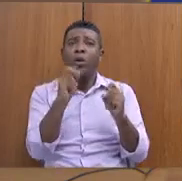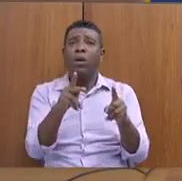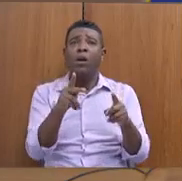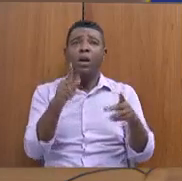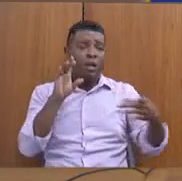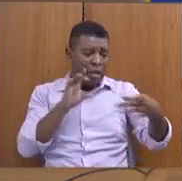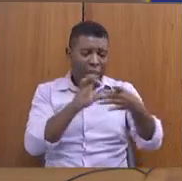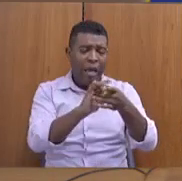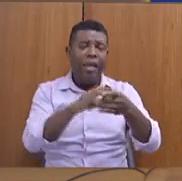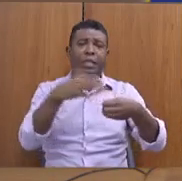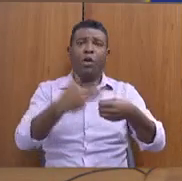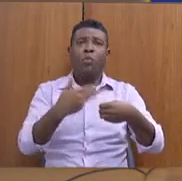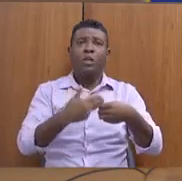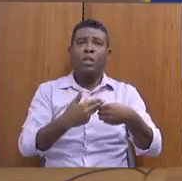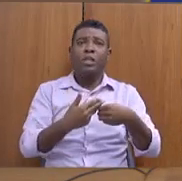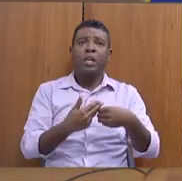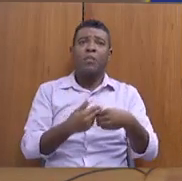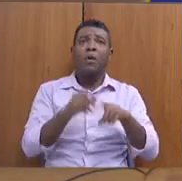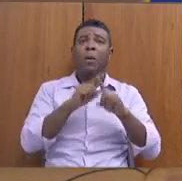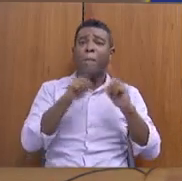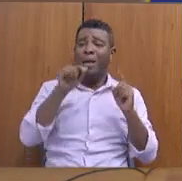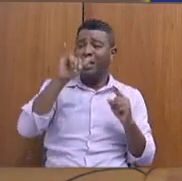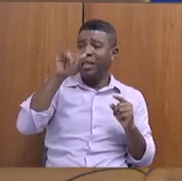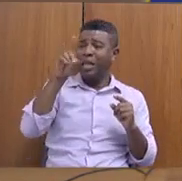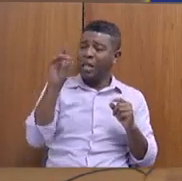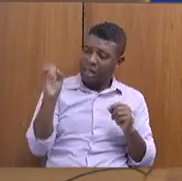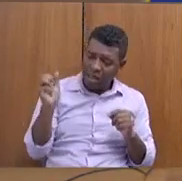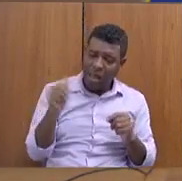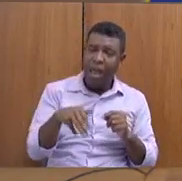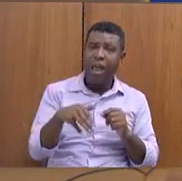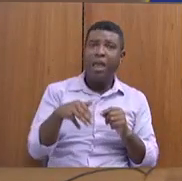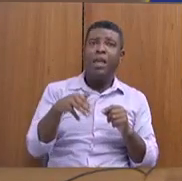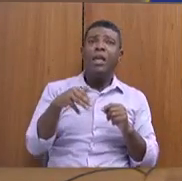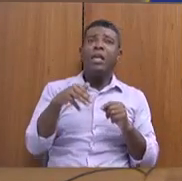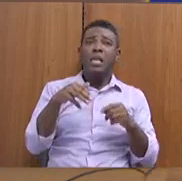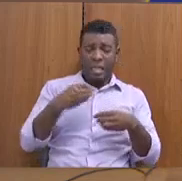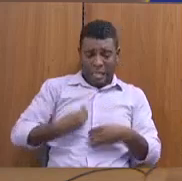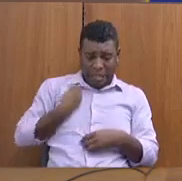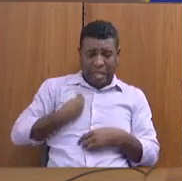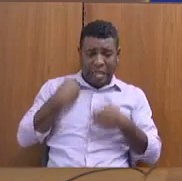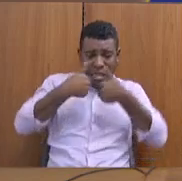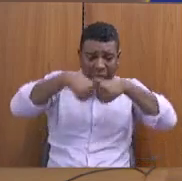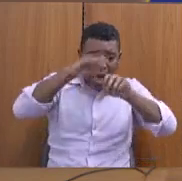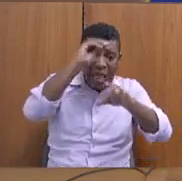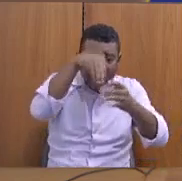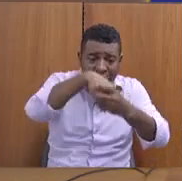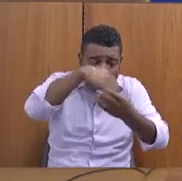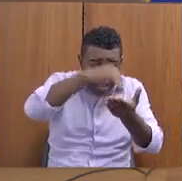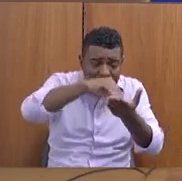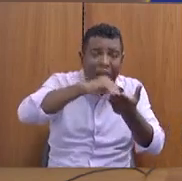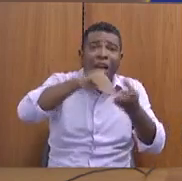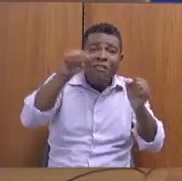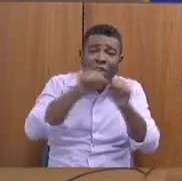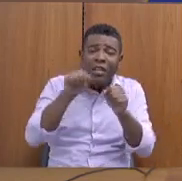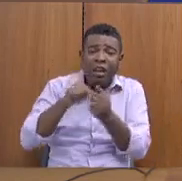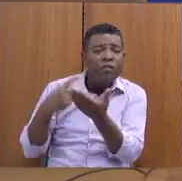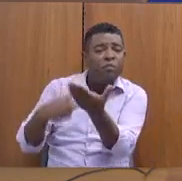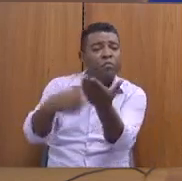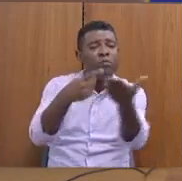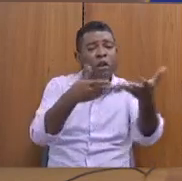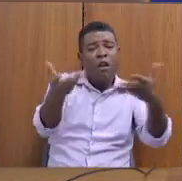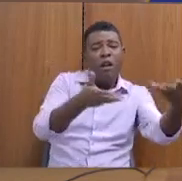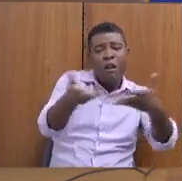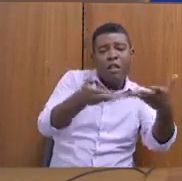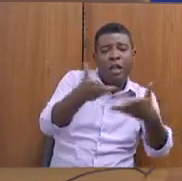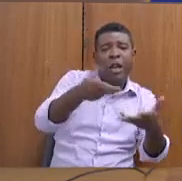agora, com o IDN, estando na secretaria, de, além de executar recurso próprio, fazer a interação com os órgãos para as ações